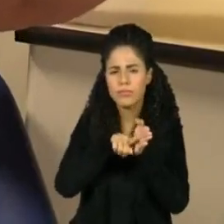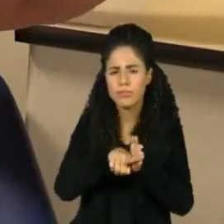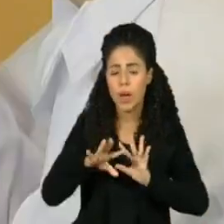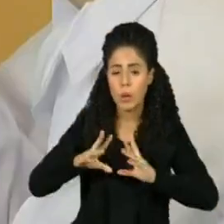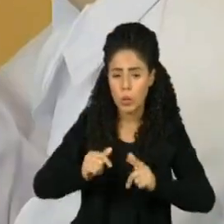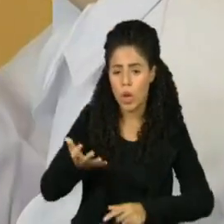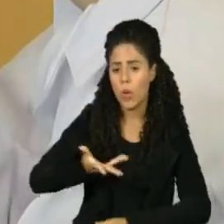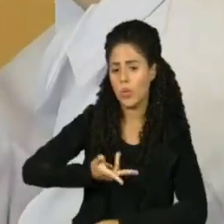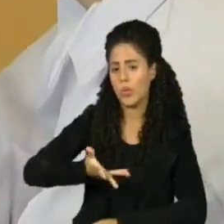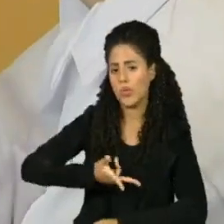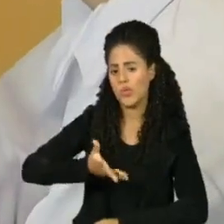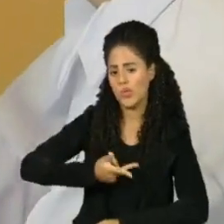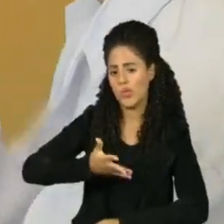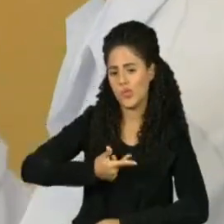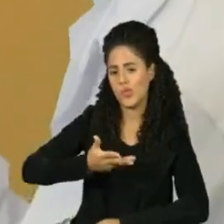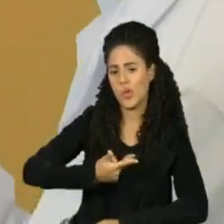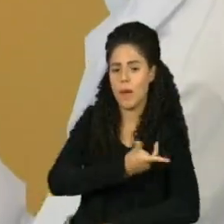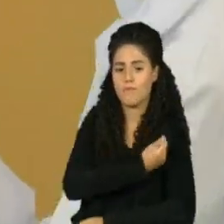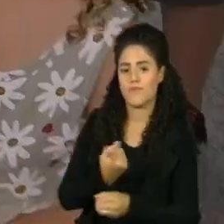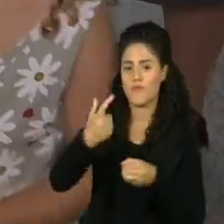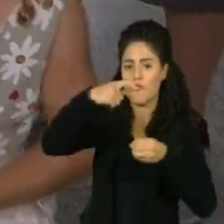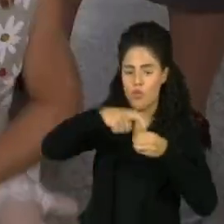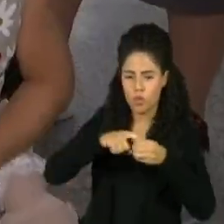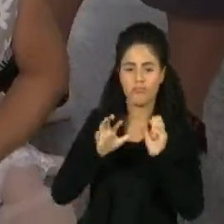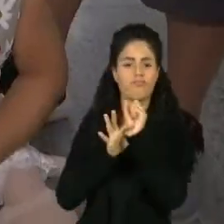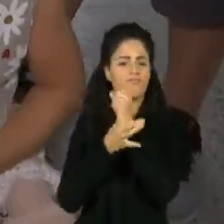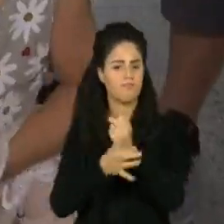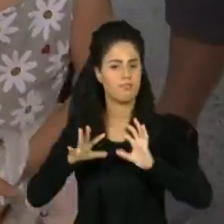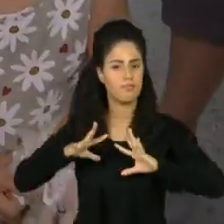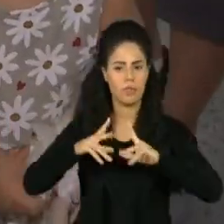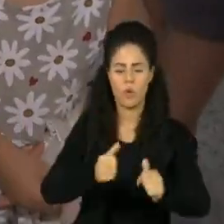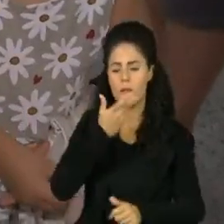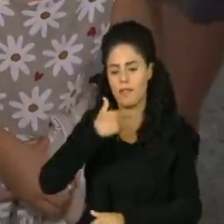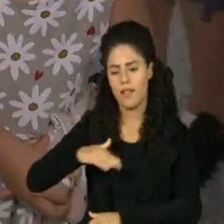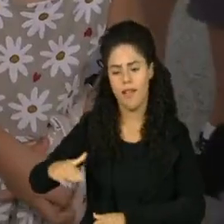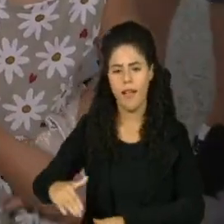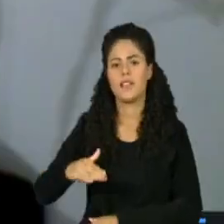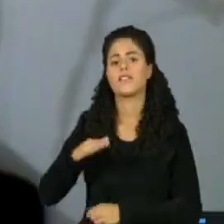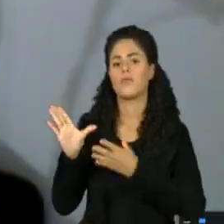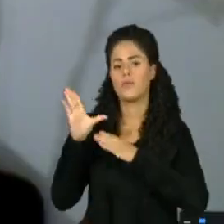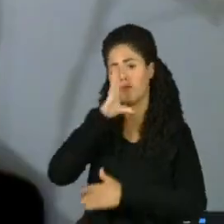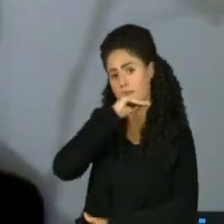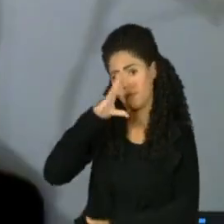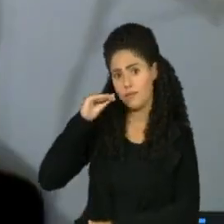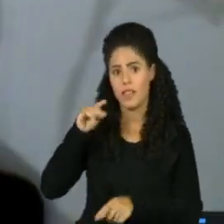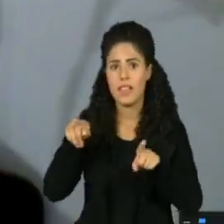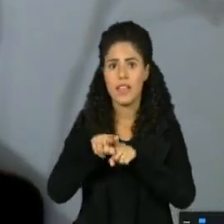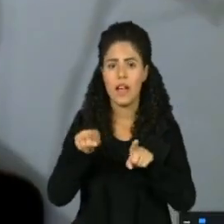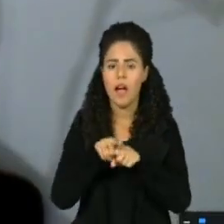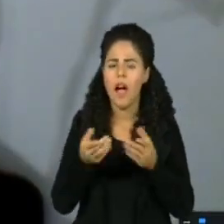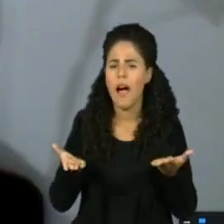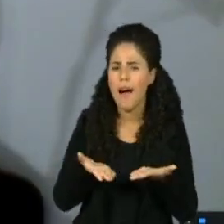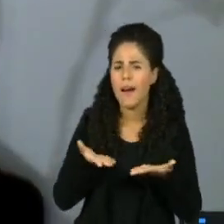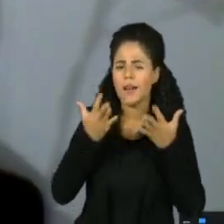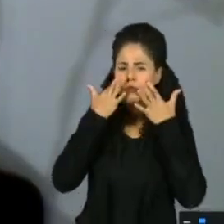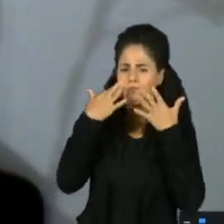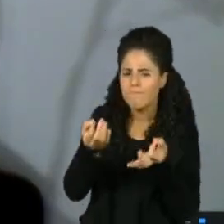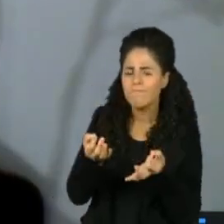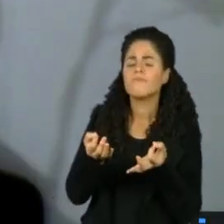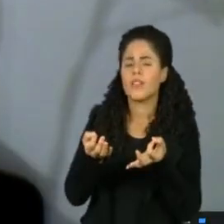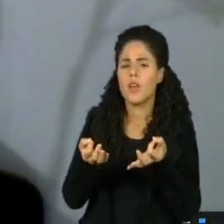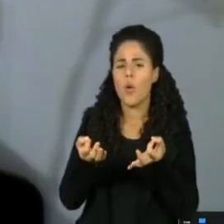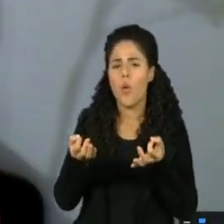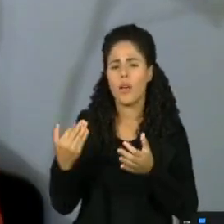avance para o retorno seguro de crianças e adolescentes às salas de aula. Neste momento, nós temos uma situação